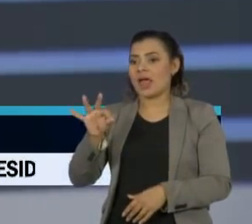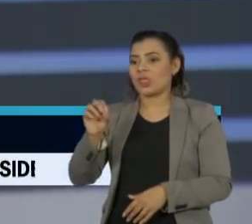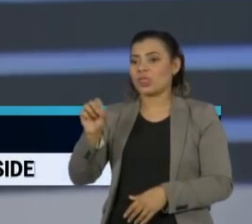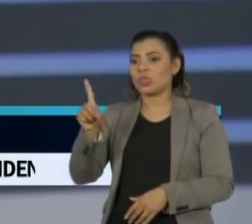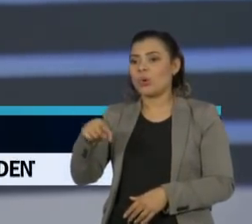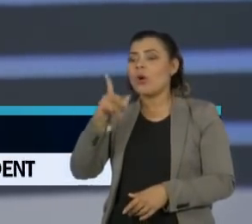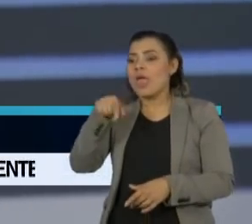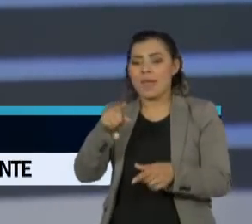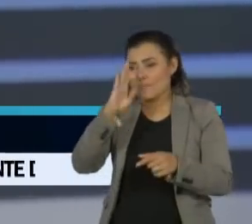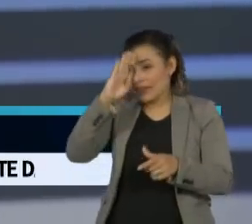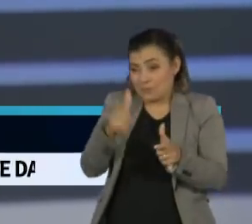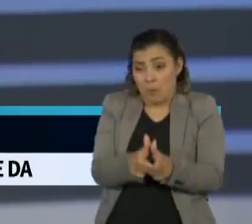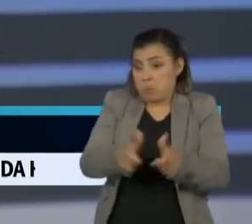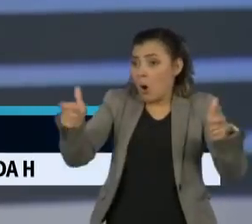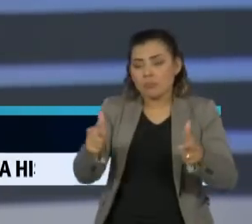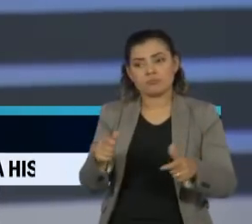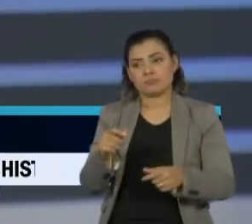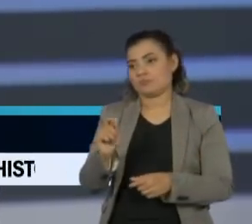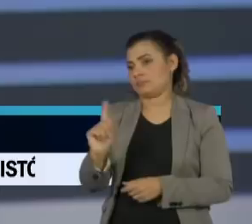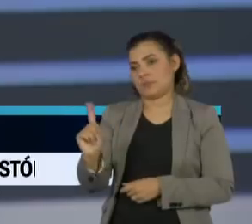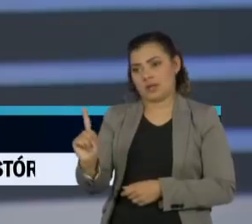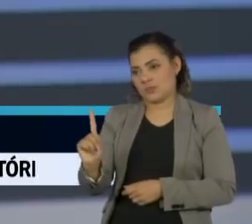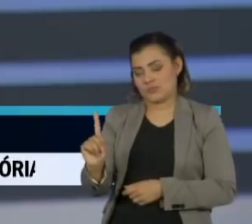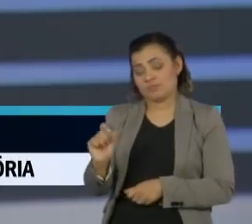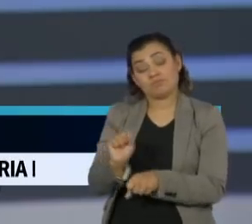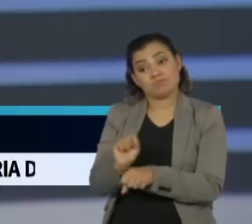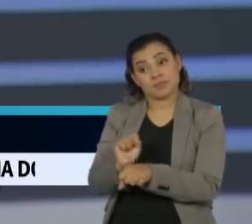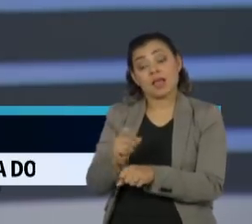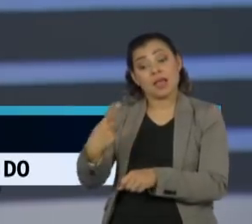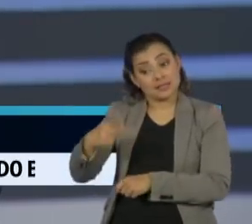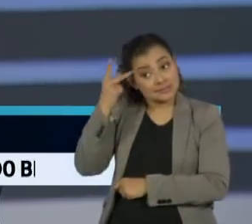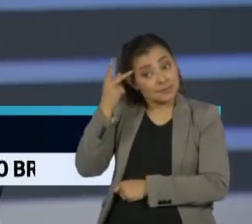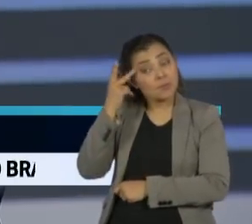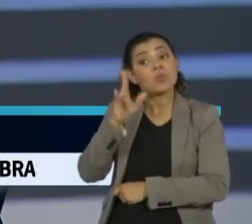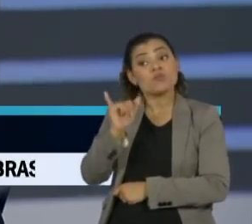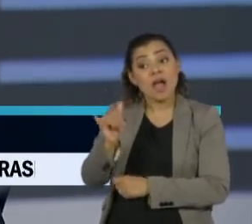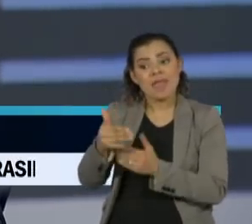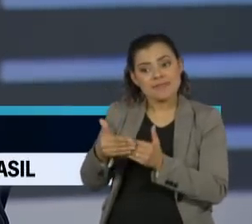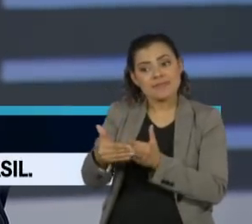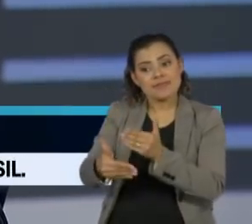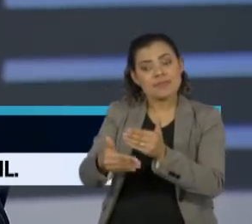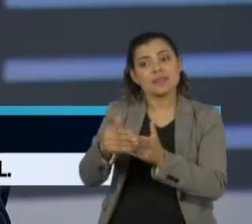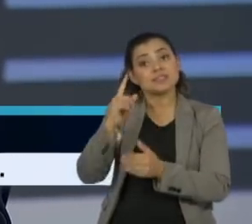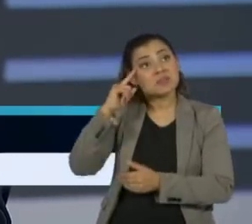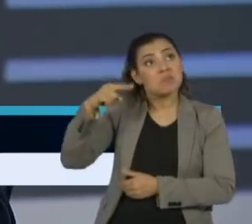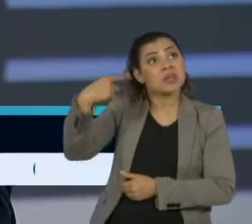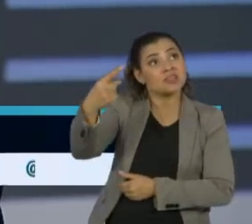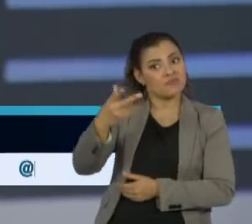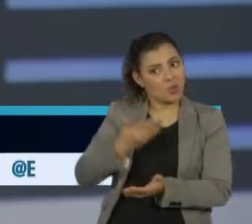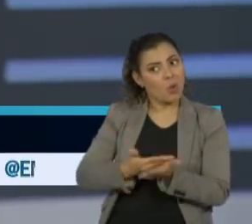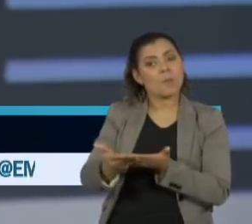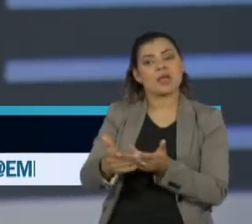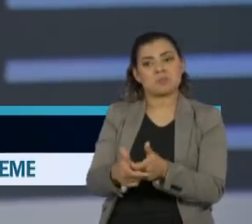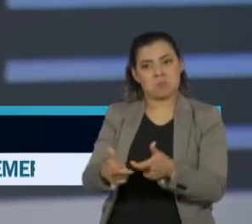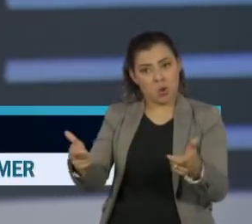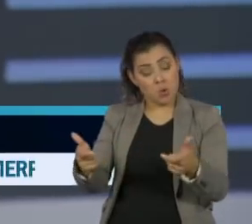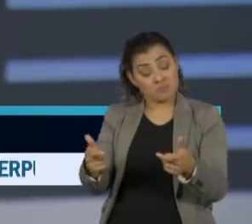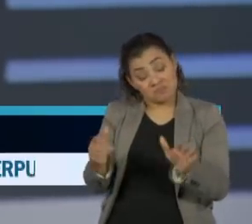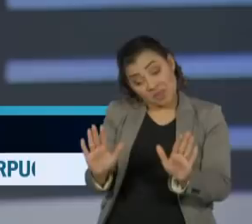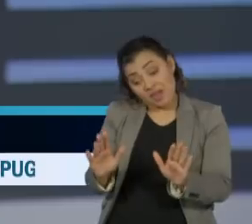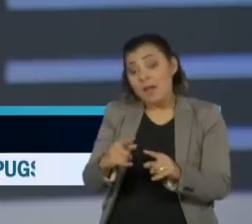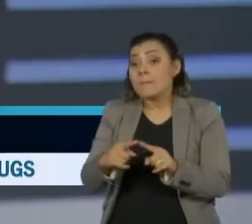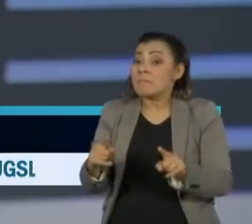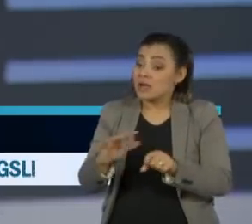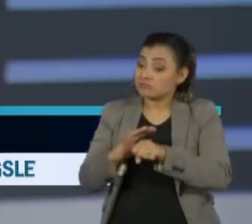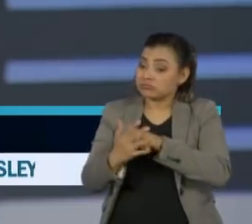Não porque não tenha cidades que tenham atingido. São Paulo talvez atinja na semana que vem o platô. Mas como a epidemia está